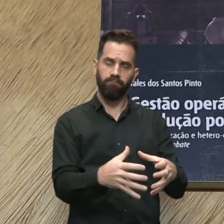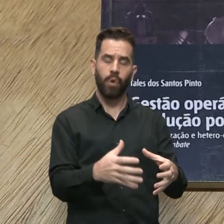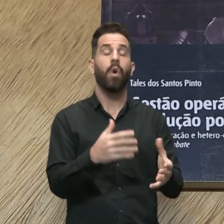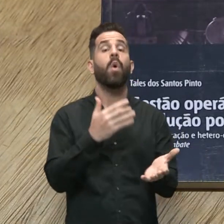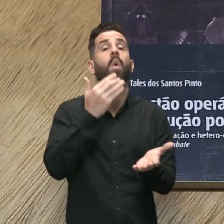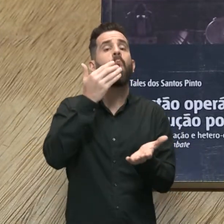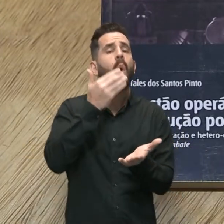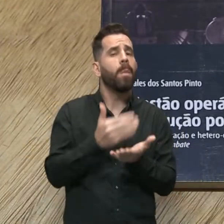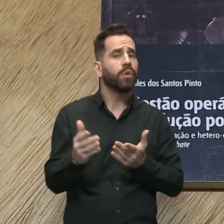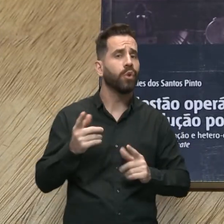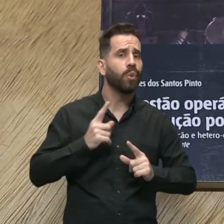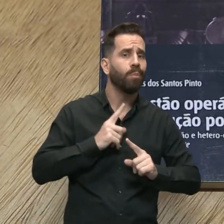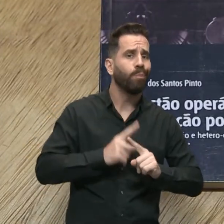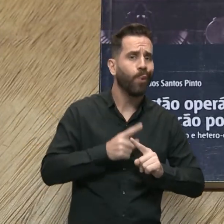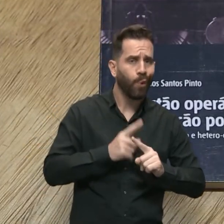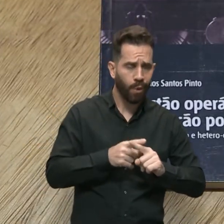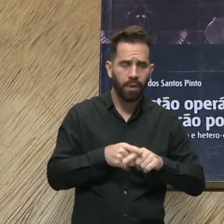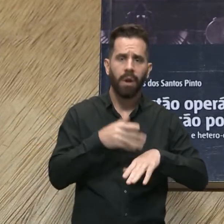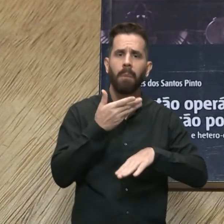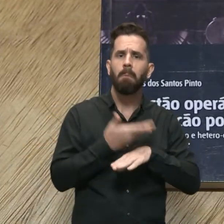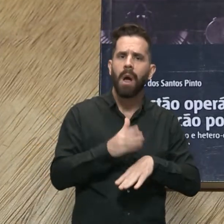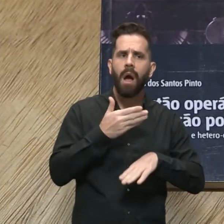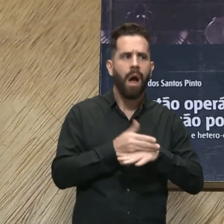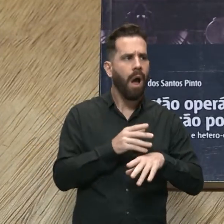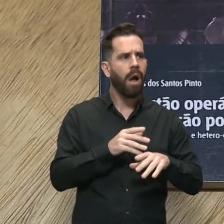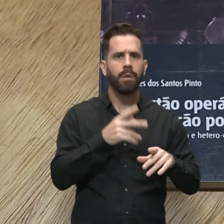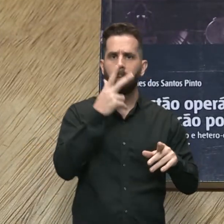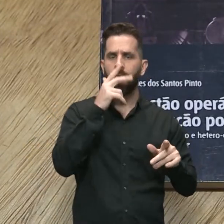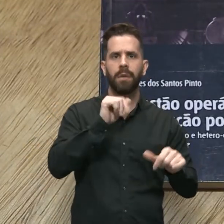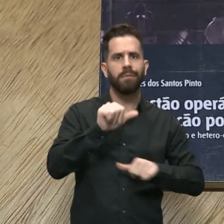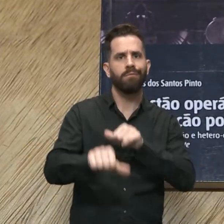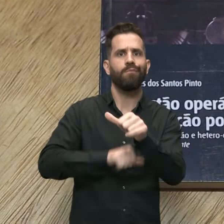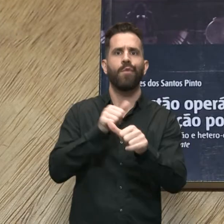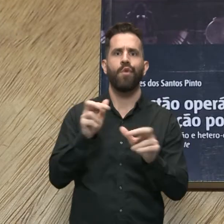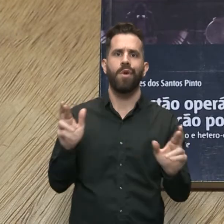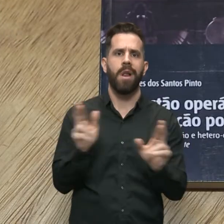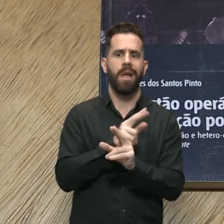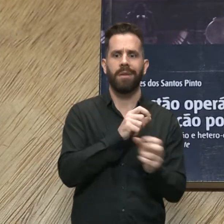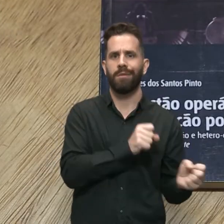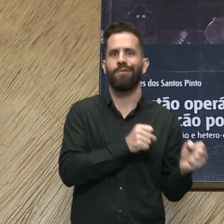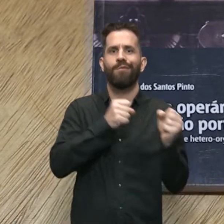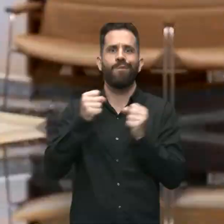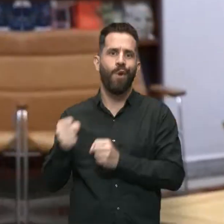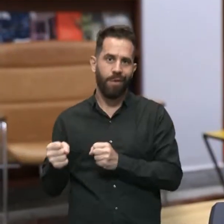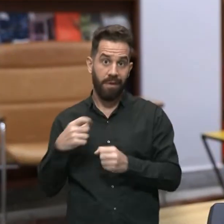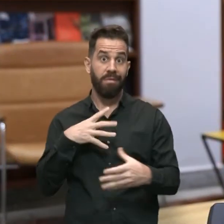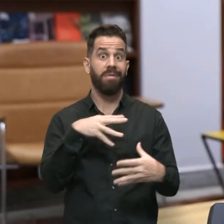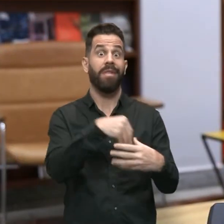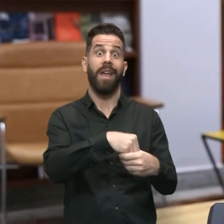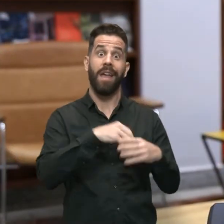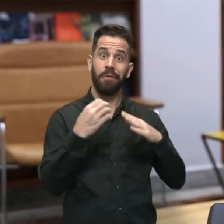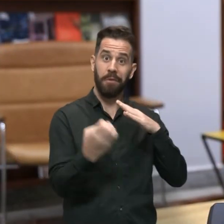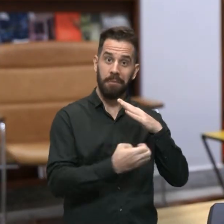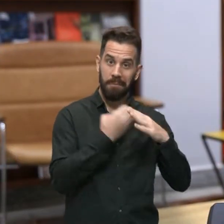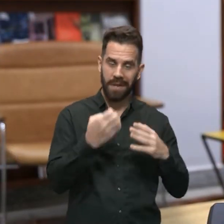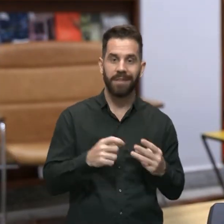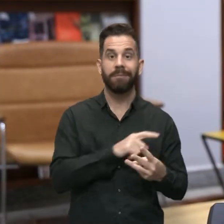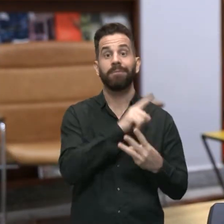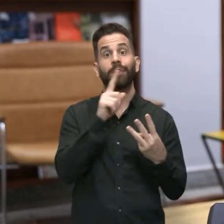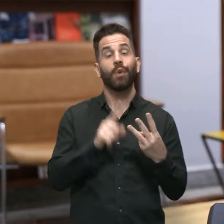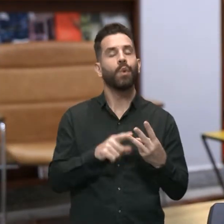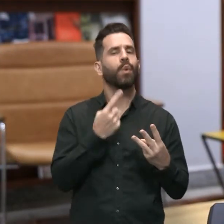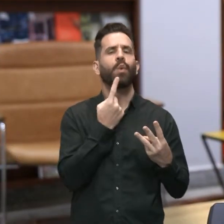prática, alterando as relações de poder no interior das empresas. E para encerrar,